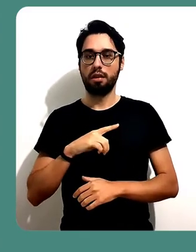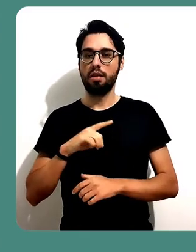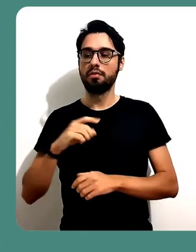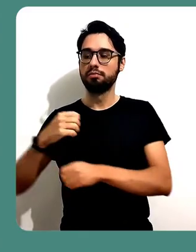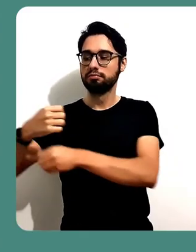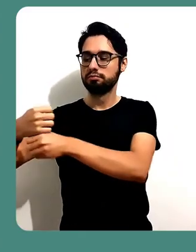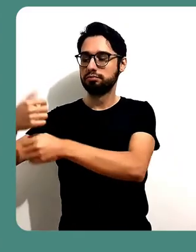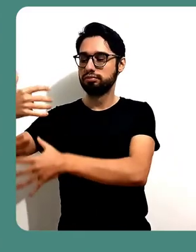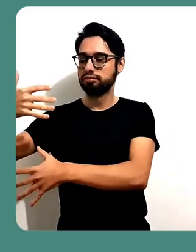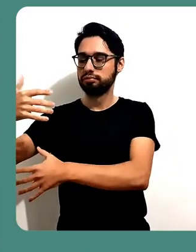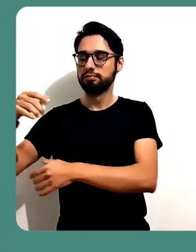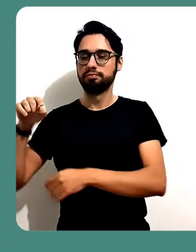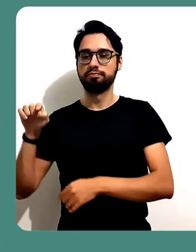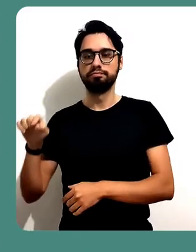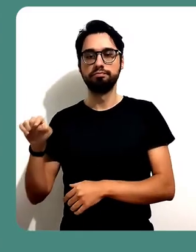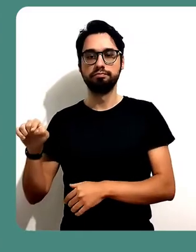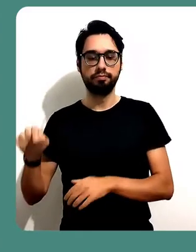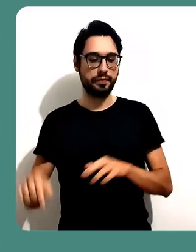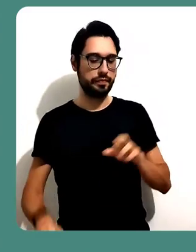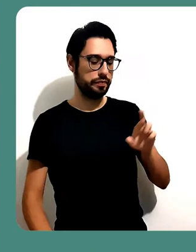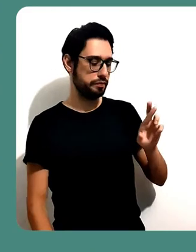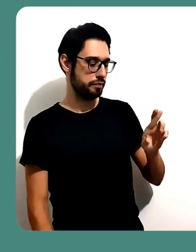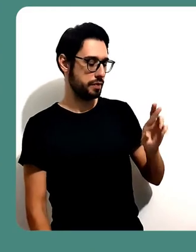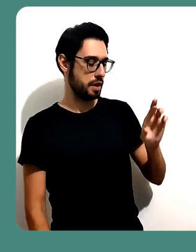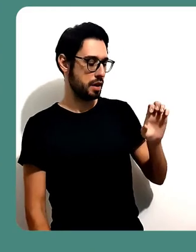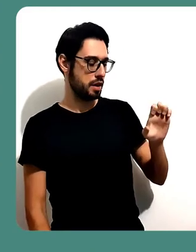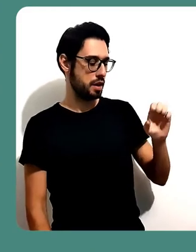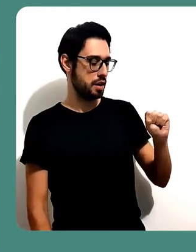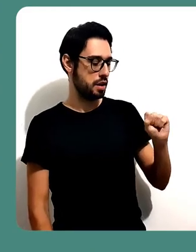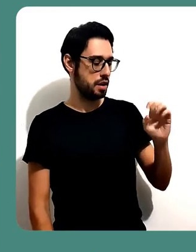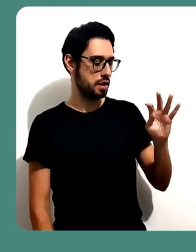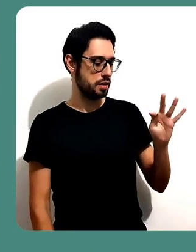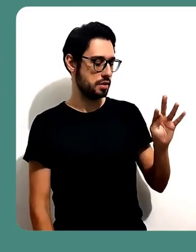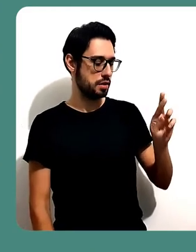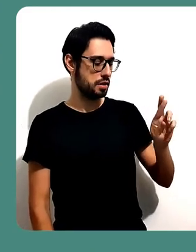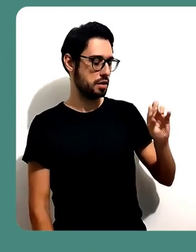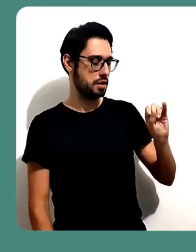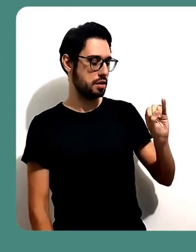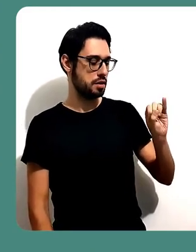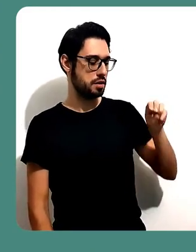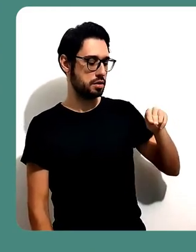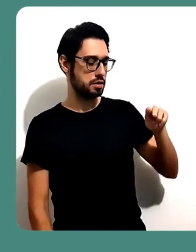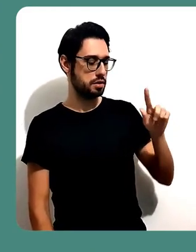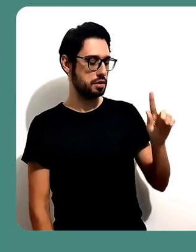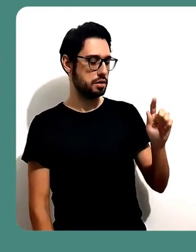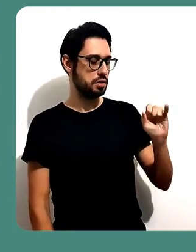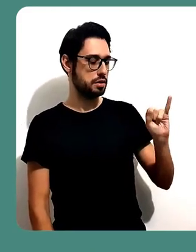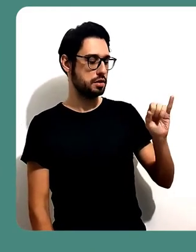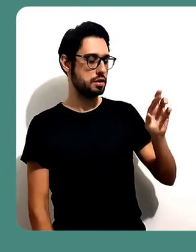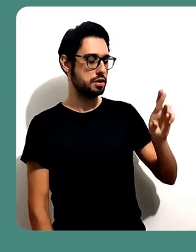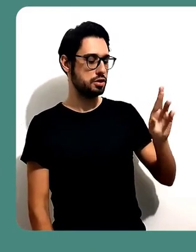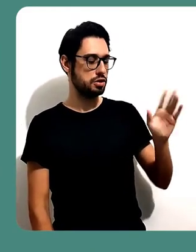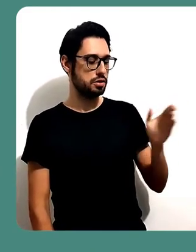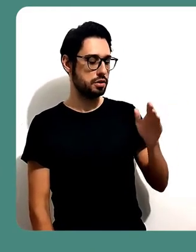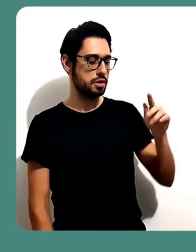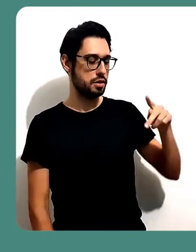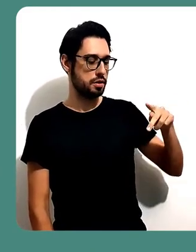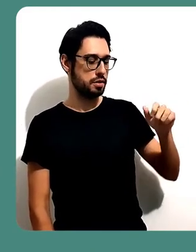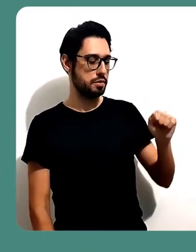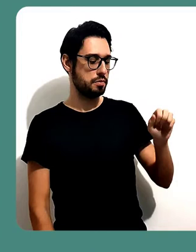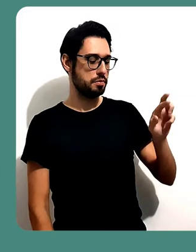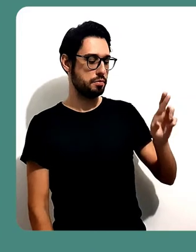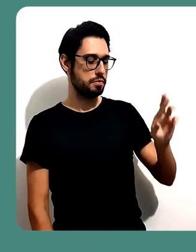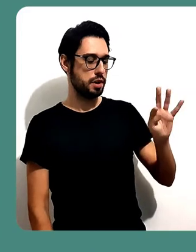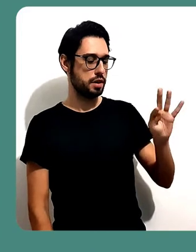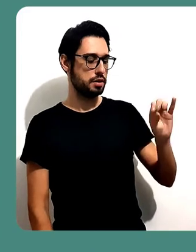desse tema aqui que é restringir participantes. A restrição a participantes,